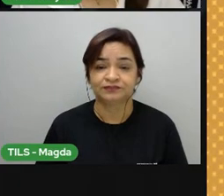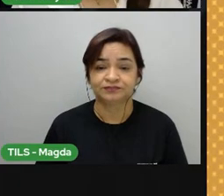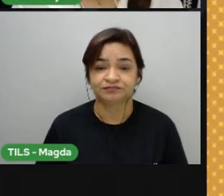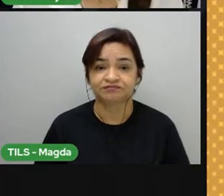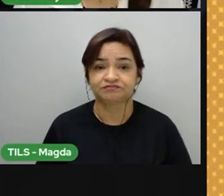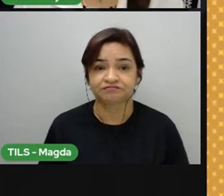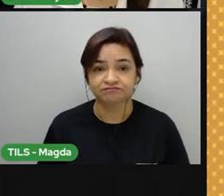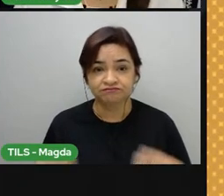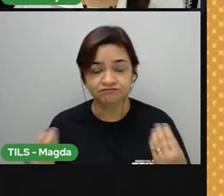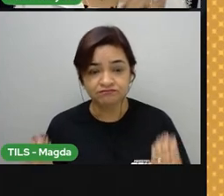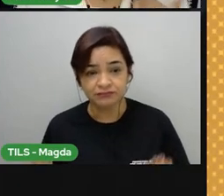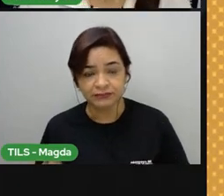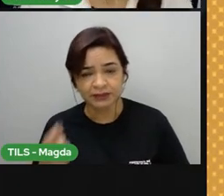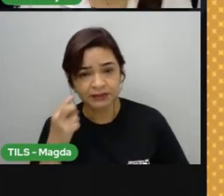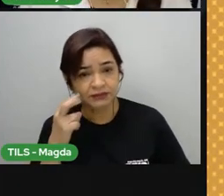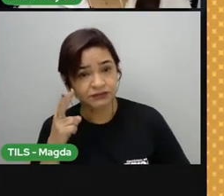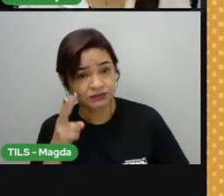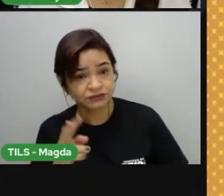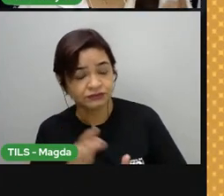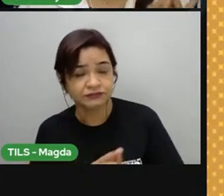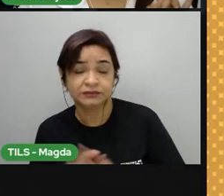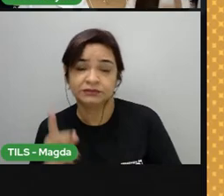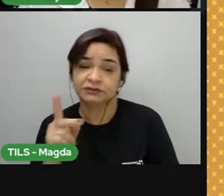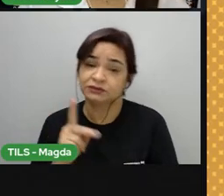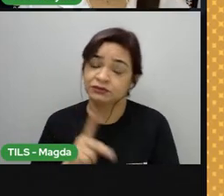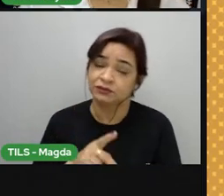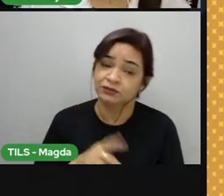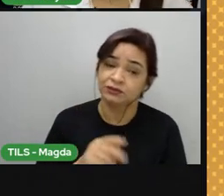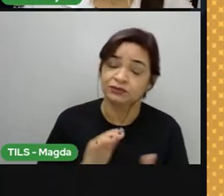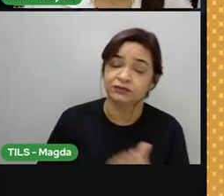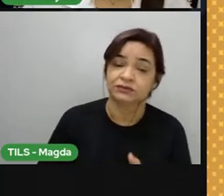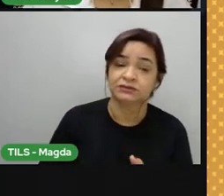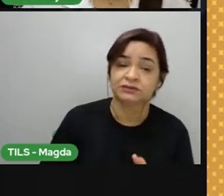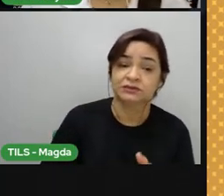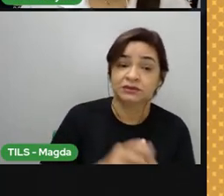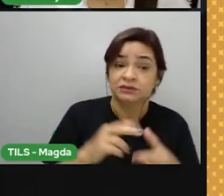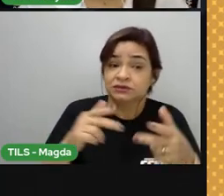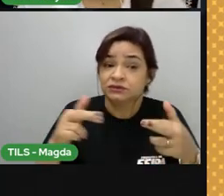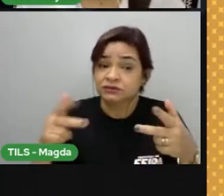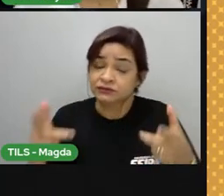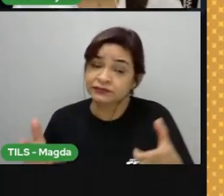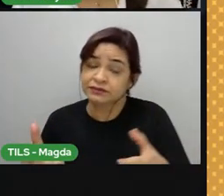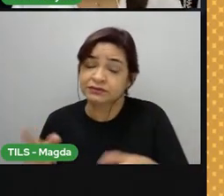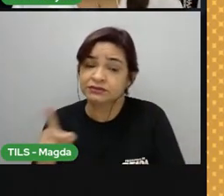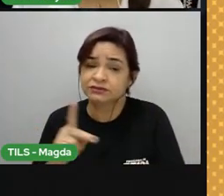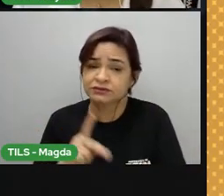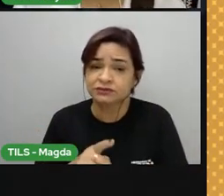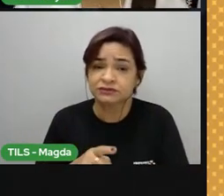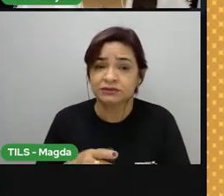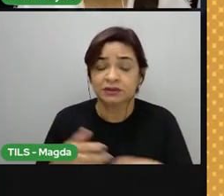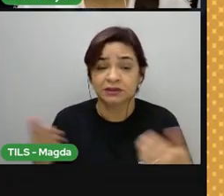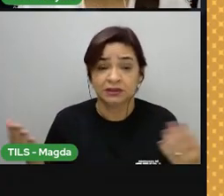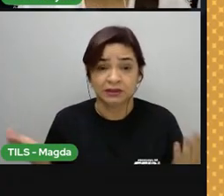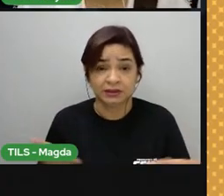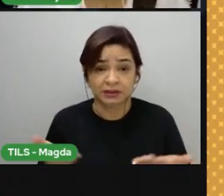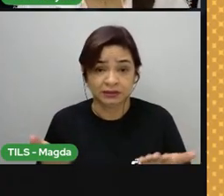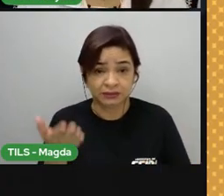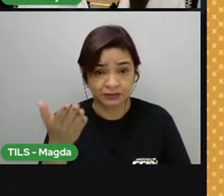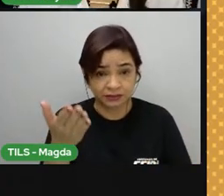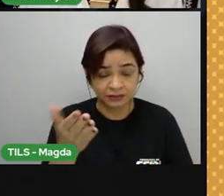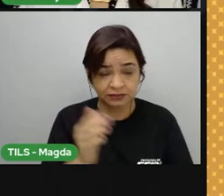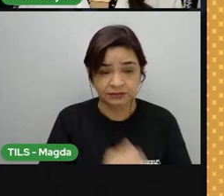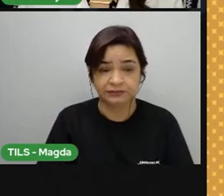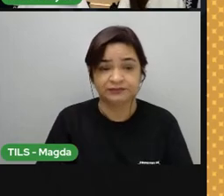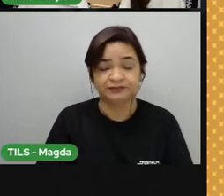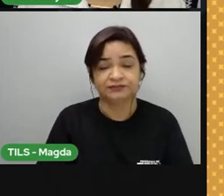Então, a gente já viu as rochas magmáticas, a gente já viu as rochas sedimentares, e agora a gente vai ver as rochas metamórficas.